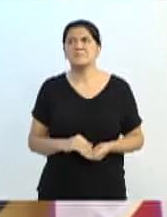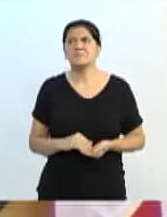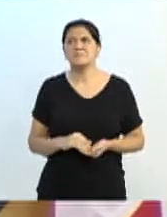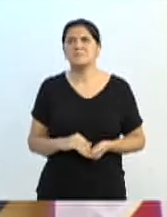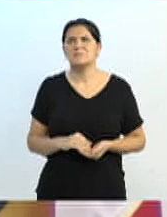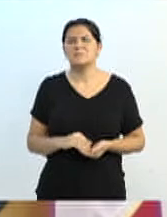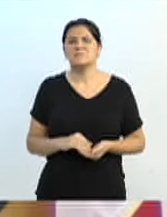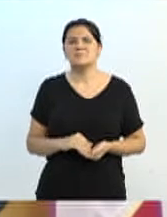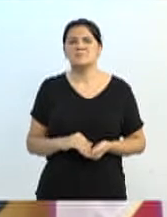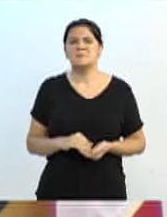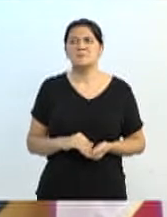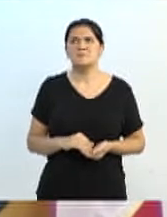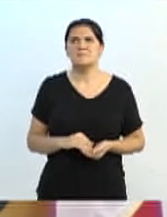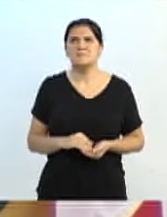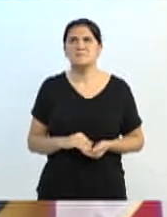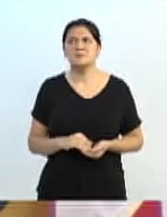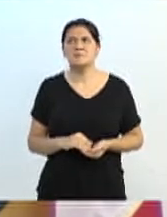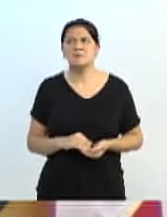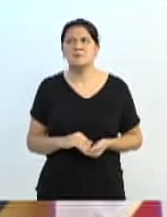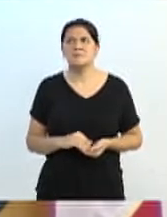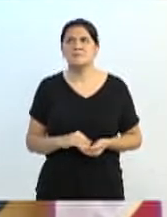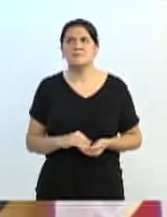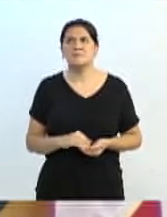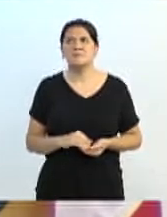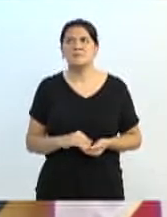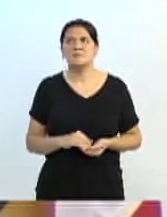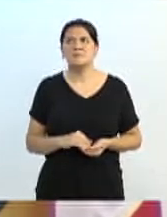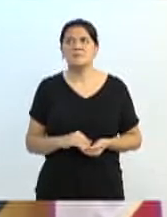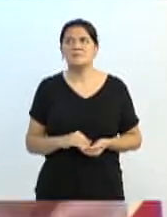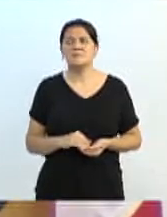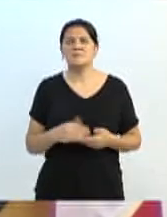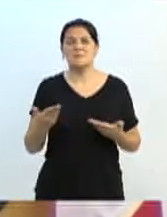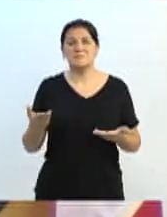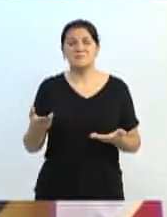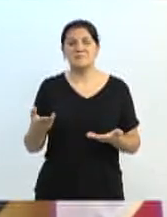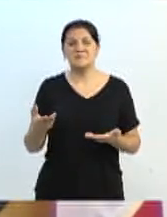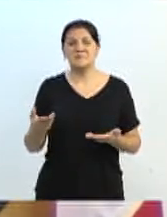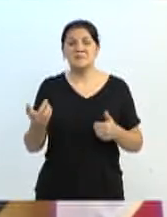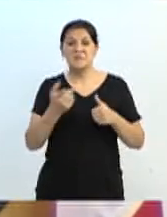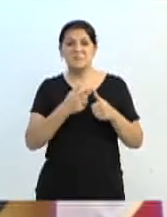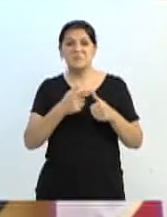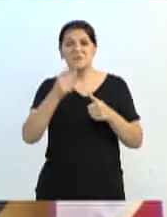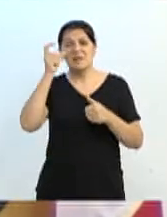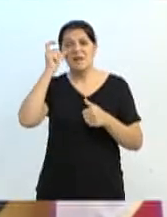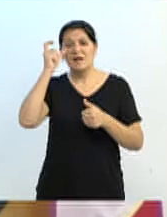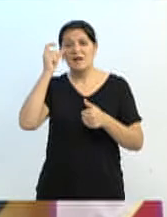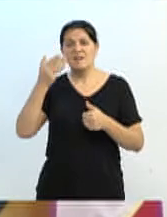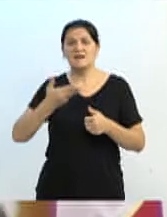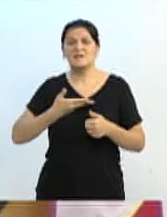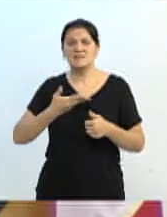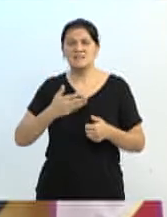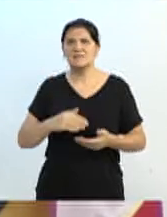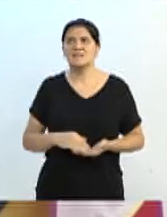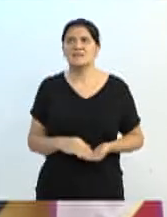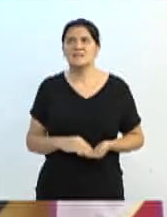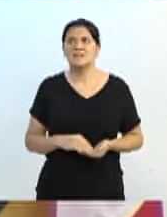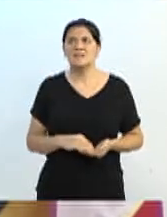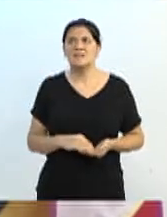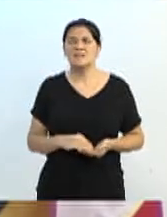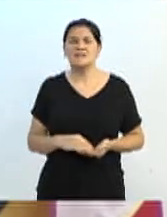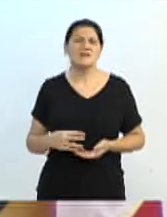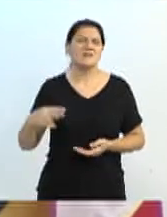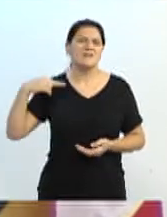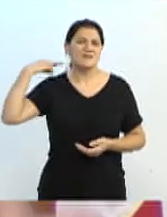que hoje, primeira vez que ele me assiste, na tribuna, ou no exercício da minha vereança, o